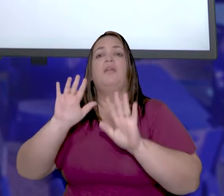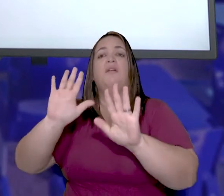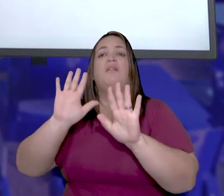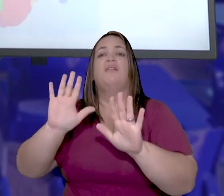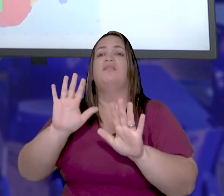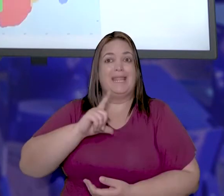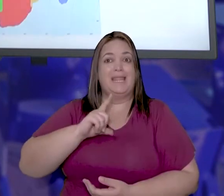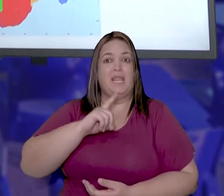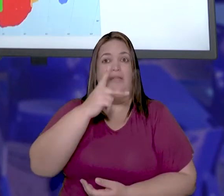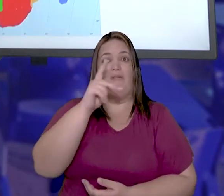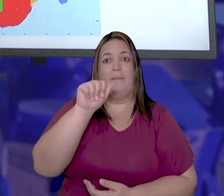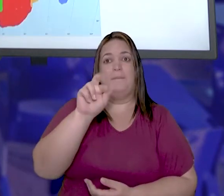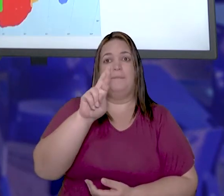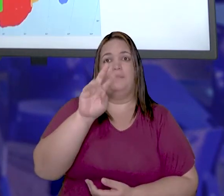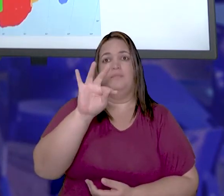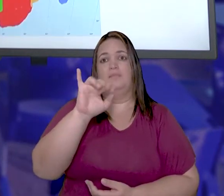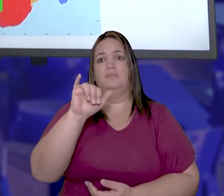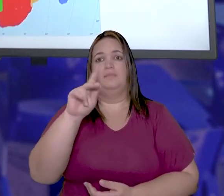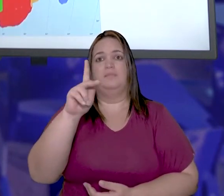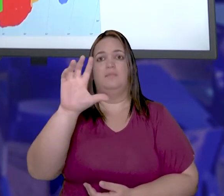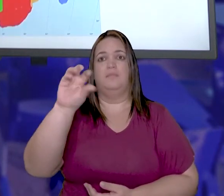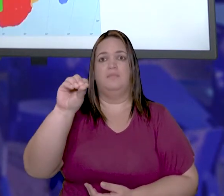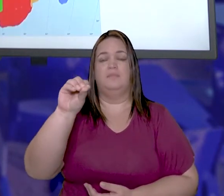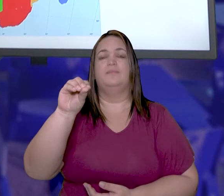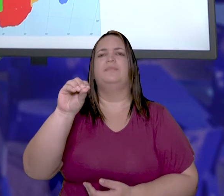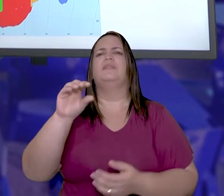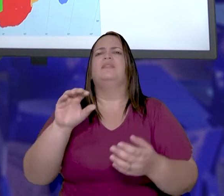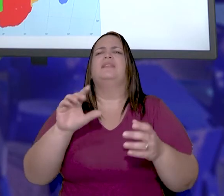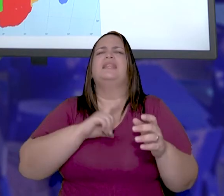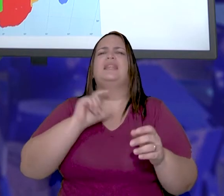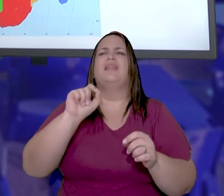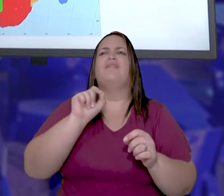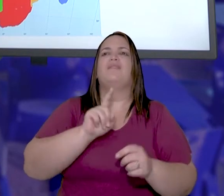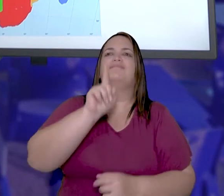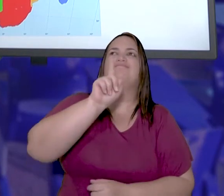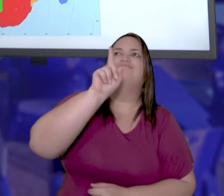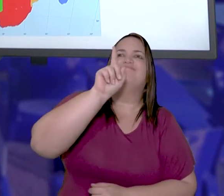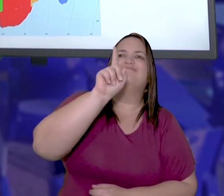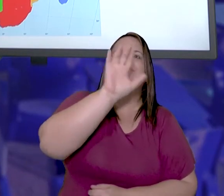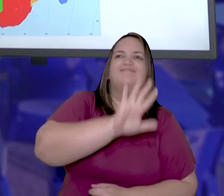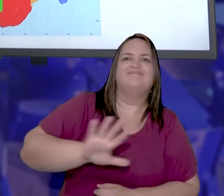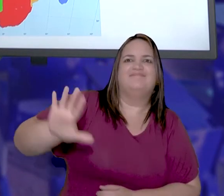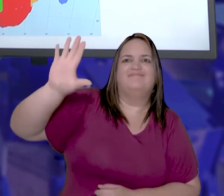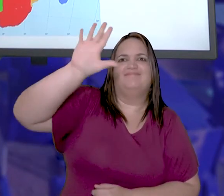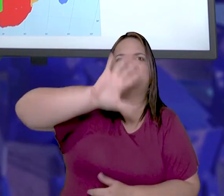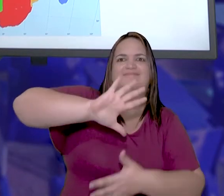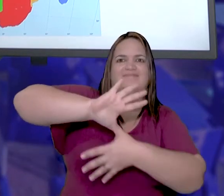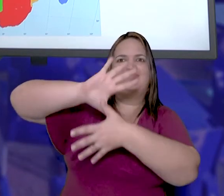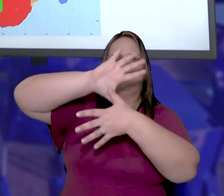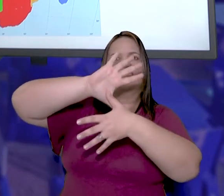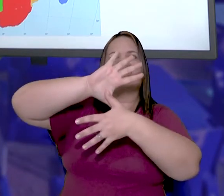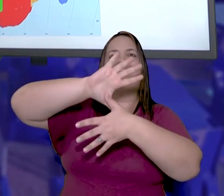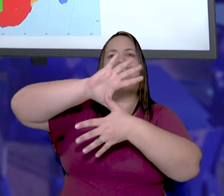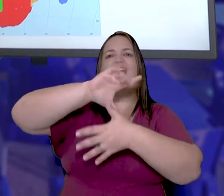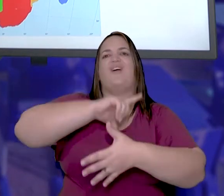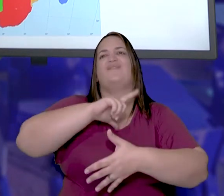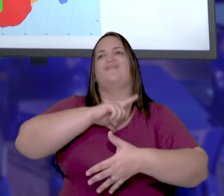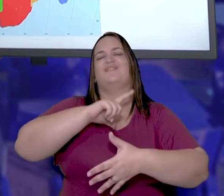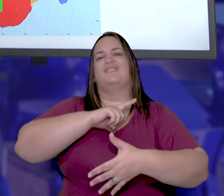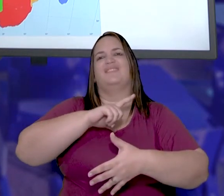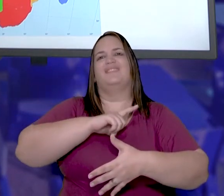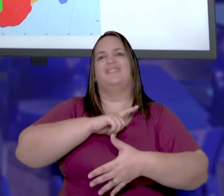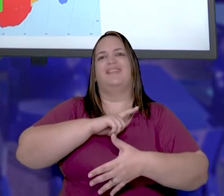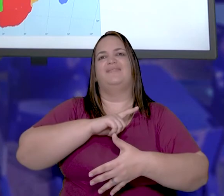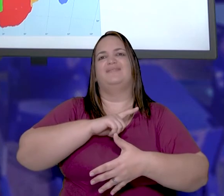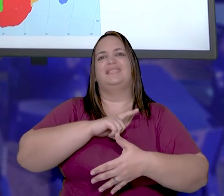religiosas. Assim, com essa partilha, através da Conferência de Berlim, esse